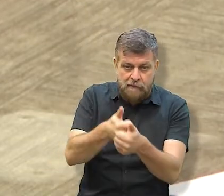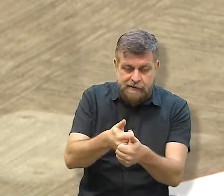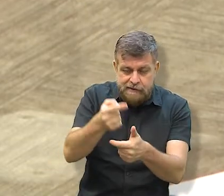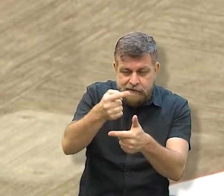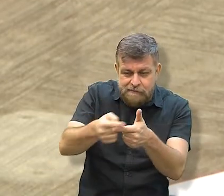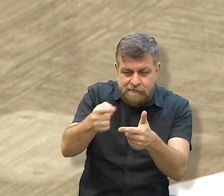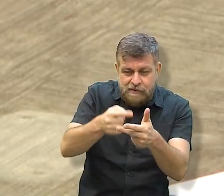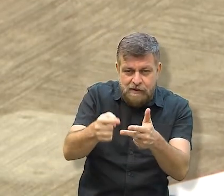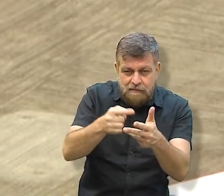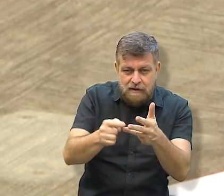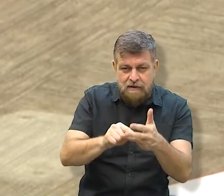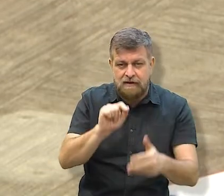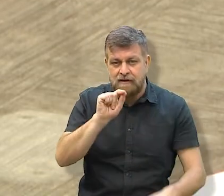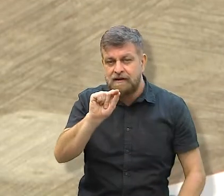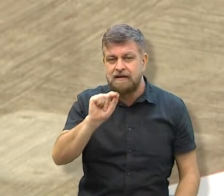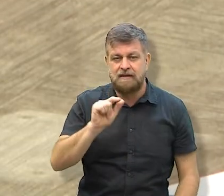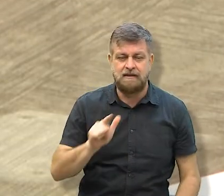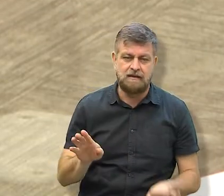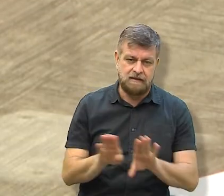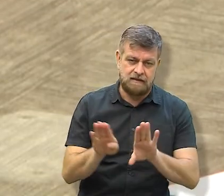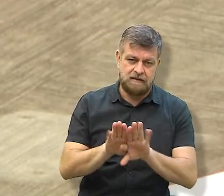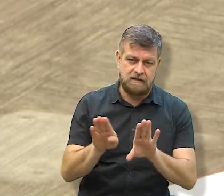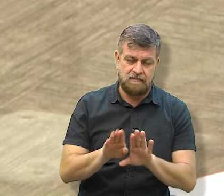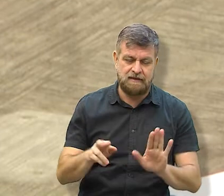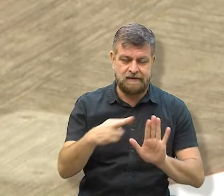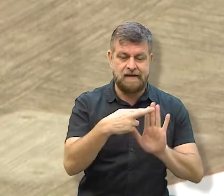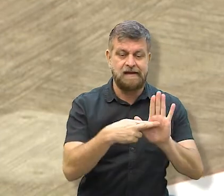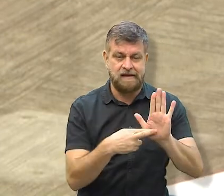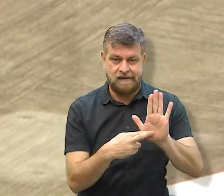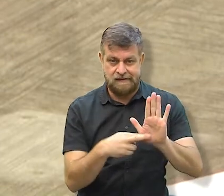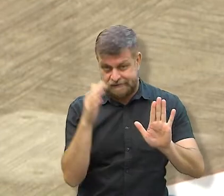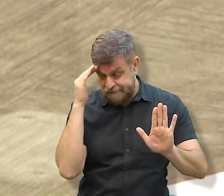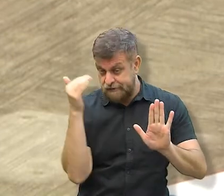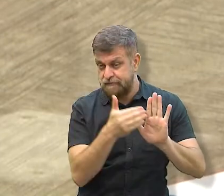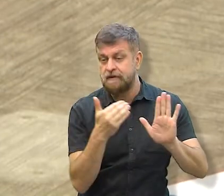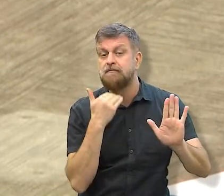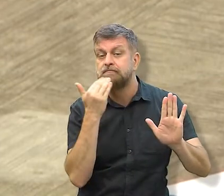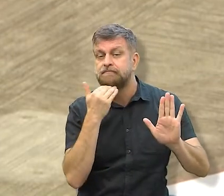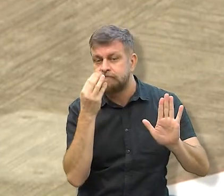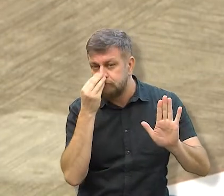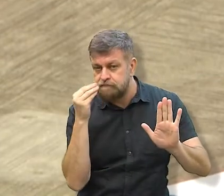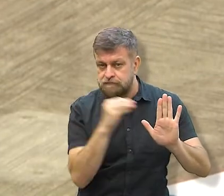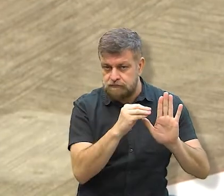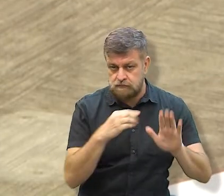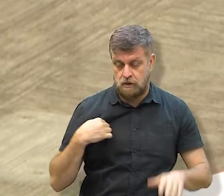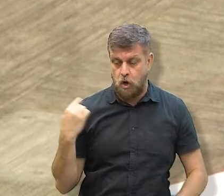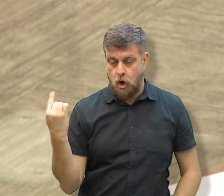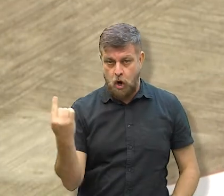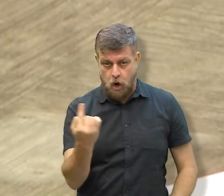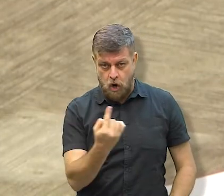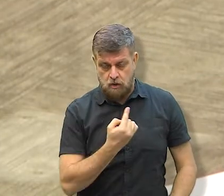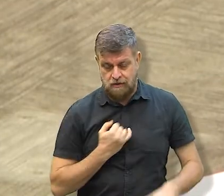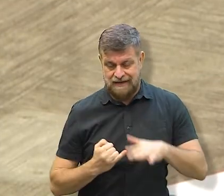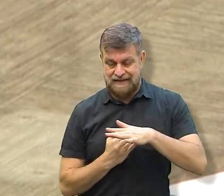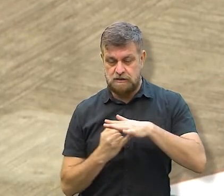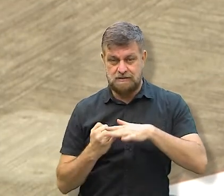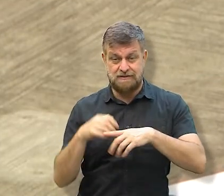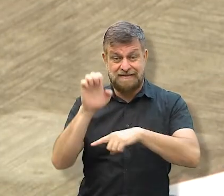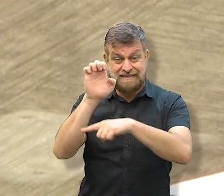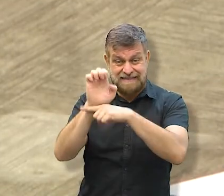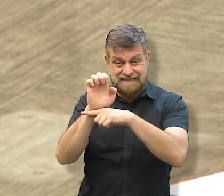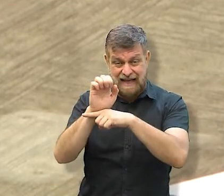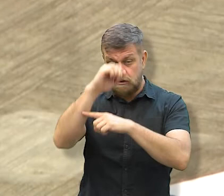outras situações, aí que desrespeitam, inclusive, os protocolos básicos. Por isso, nós, enquanto uma